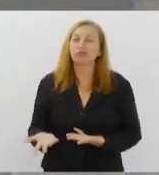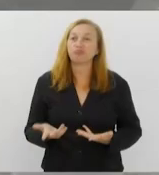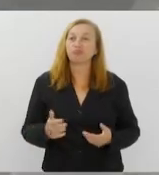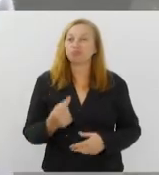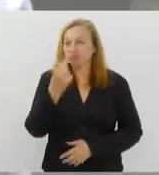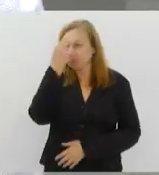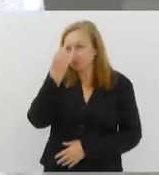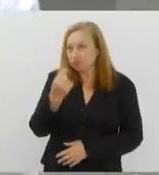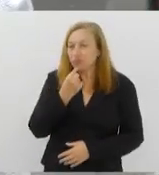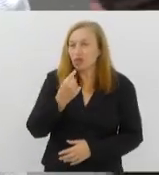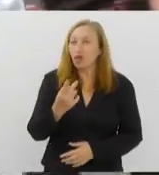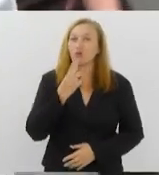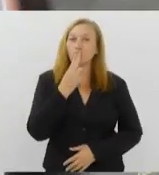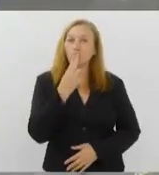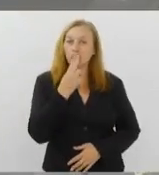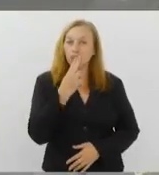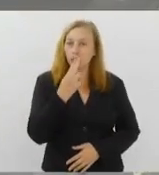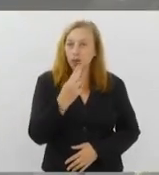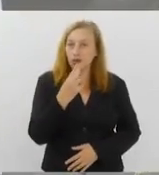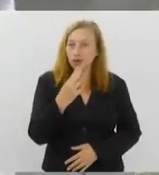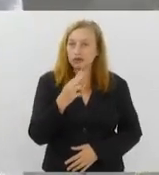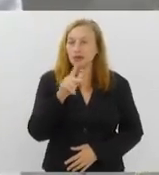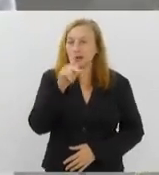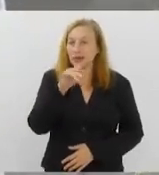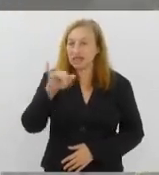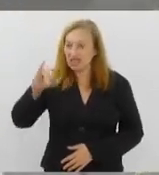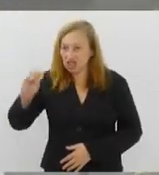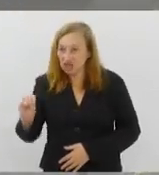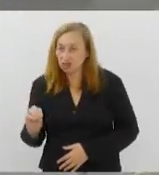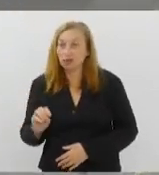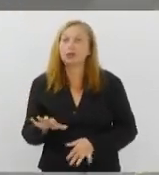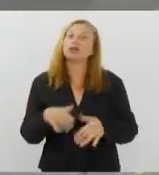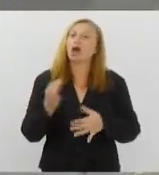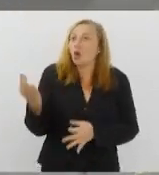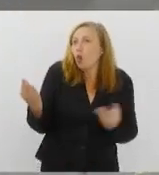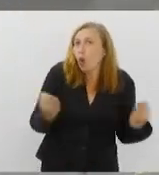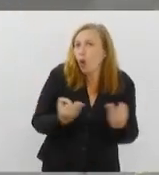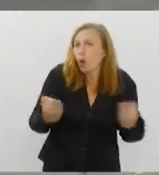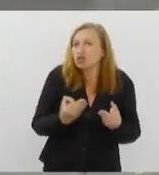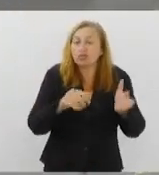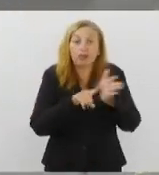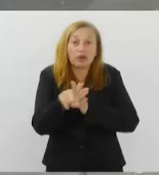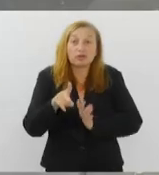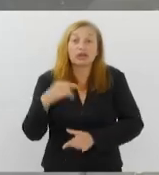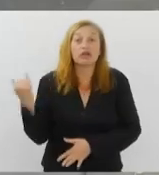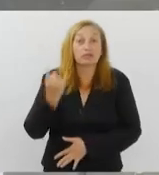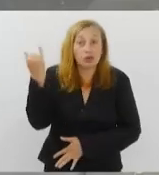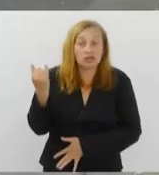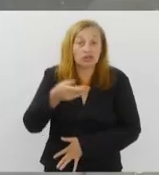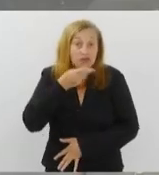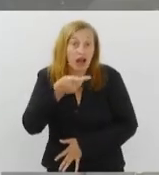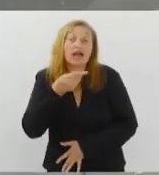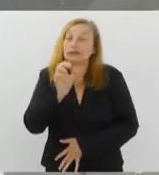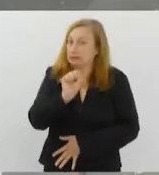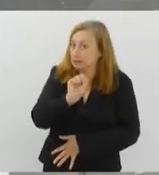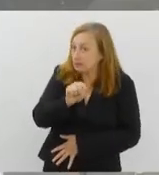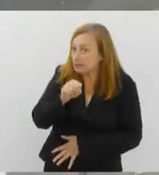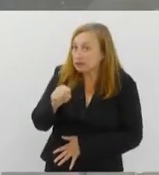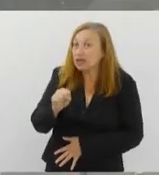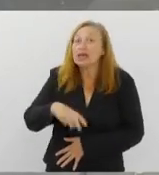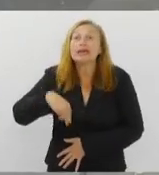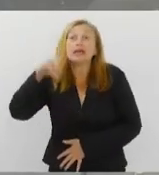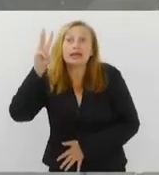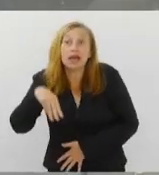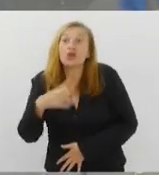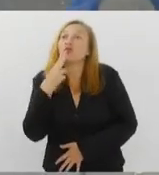passivo, ela também existe para quem faz o uso do cigarro eletrônico? Olha, isso é uma ótima pergunta e é super importante a gente destacar isso. Sim, quem